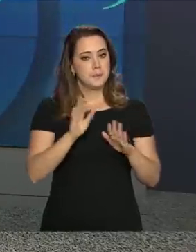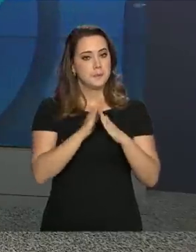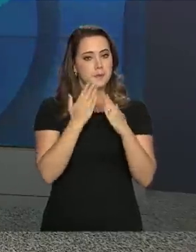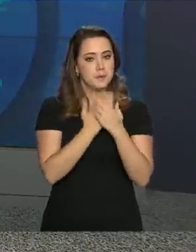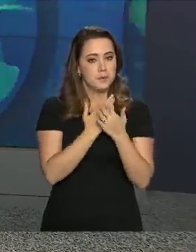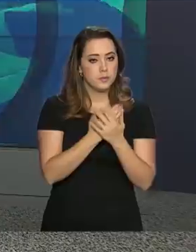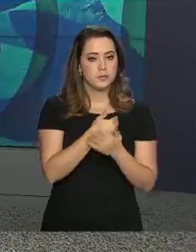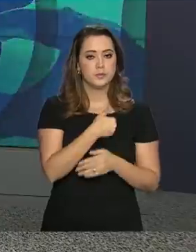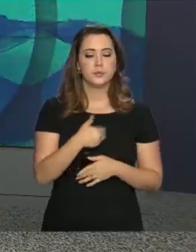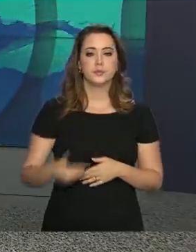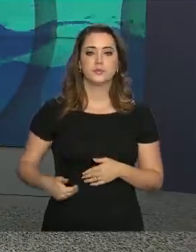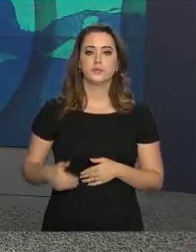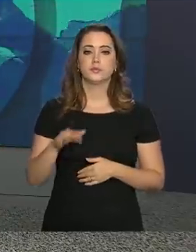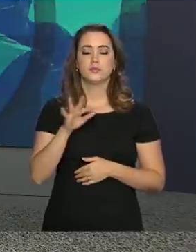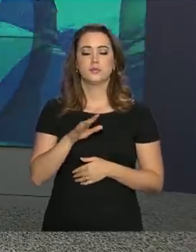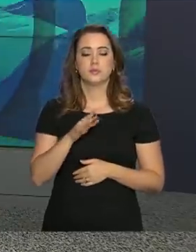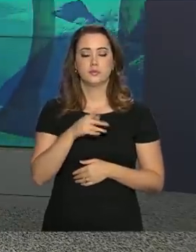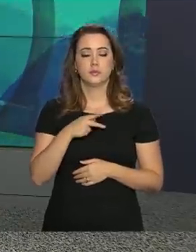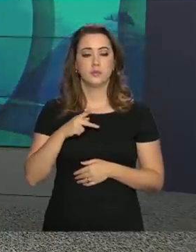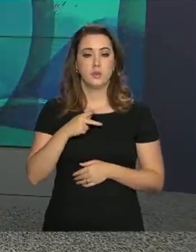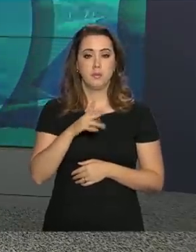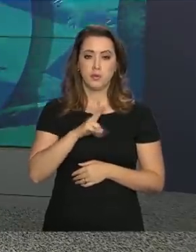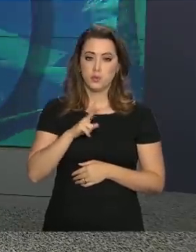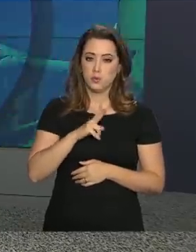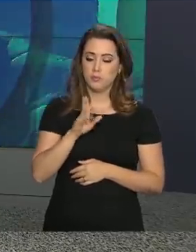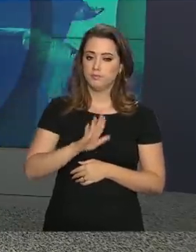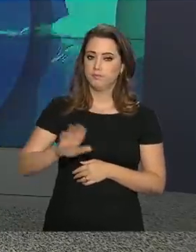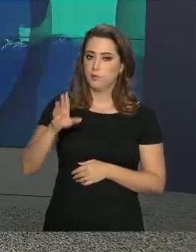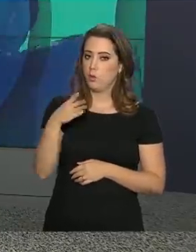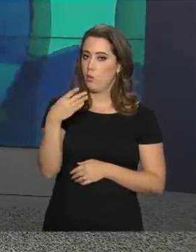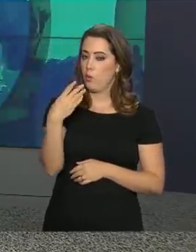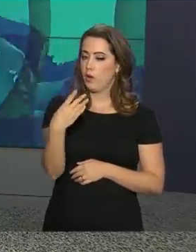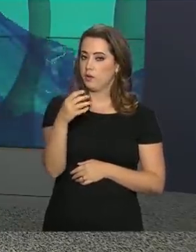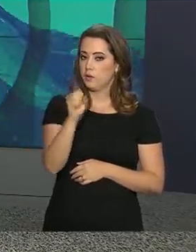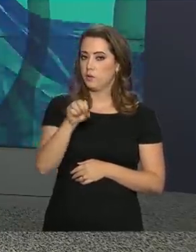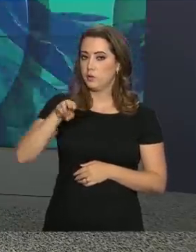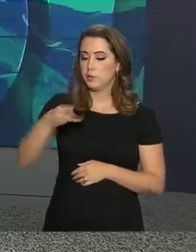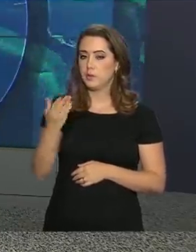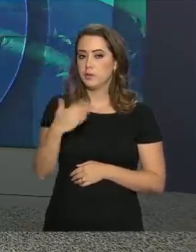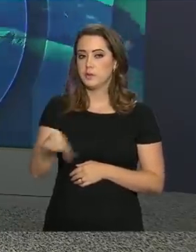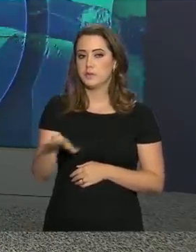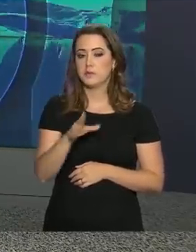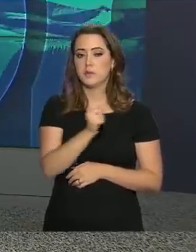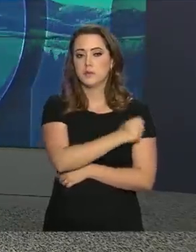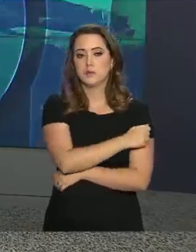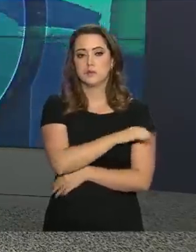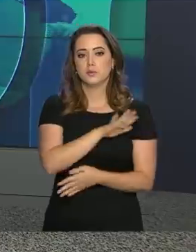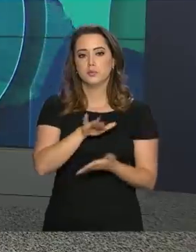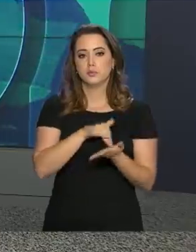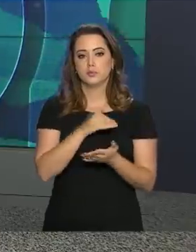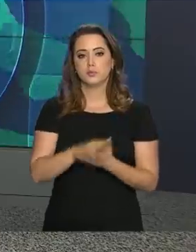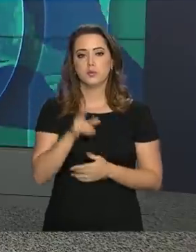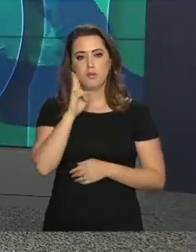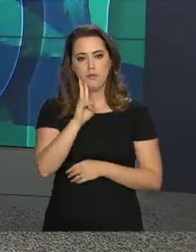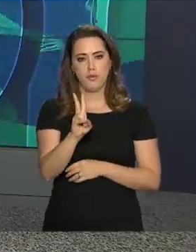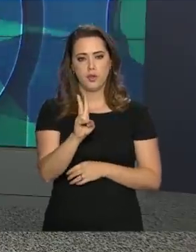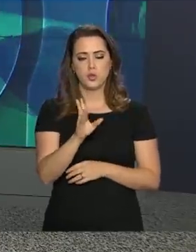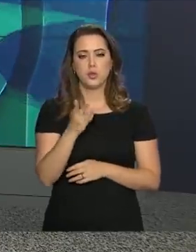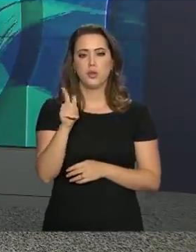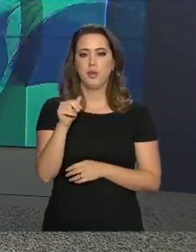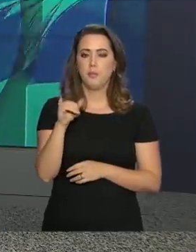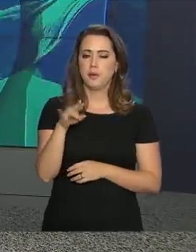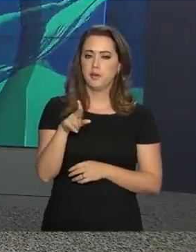mil escolas públicas e privadas no país, com 48 milhões e meio de alunos matriculados. Veja na